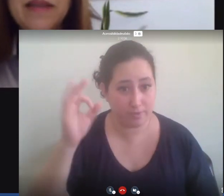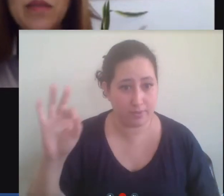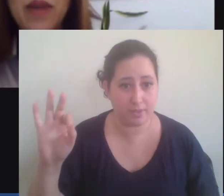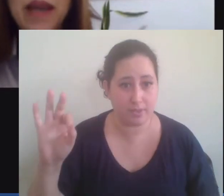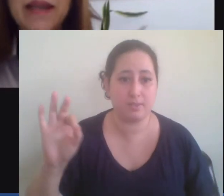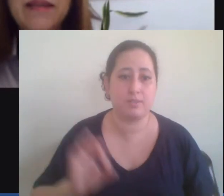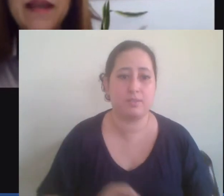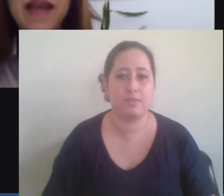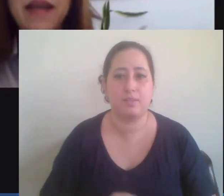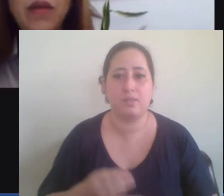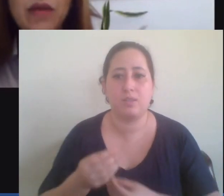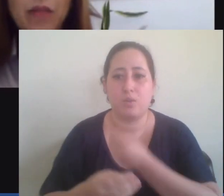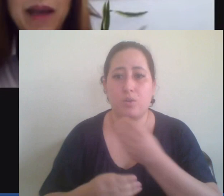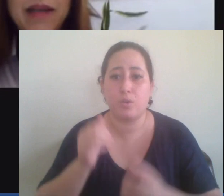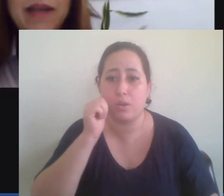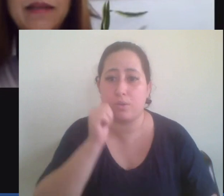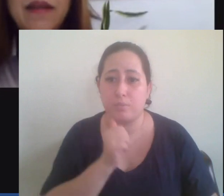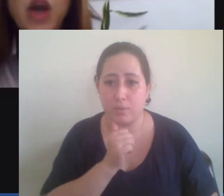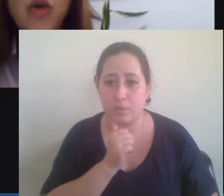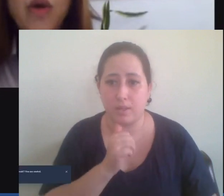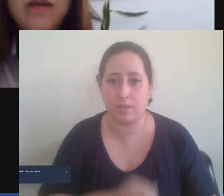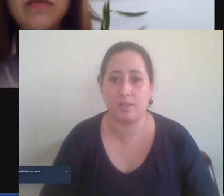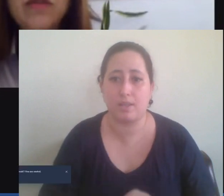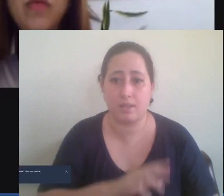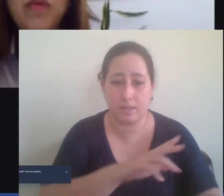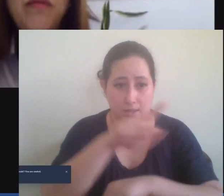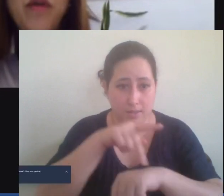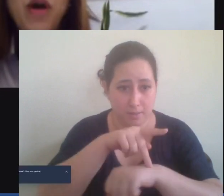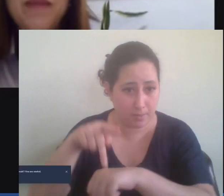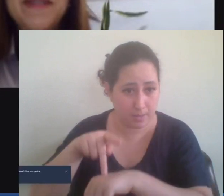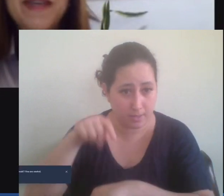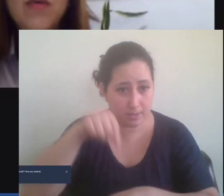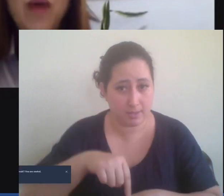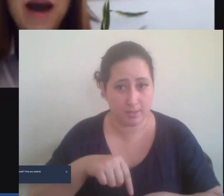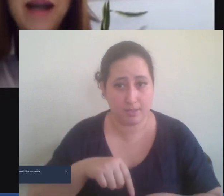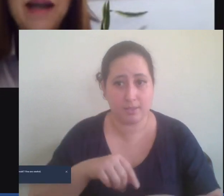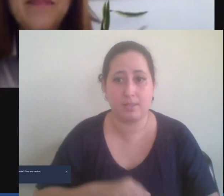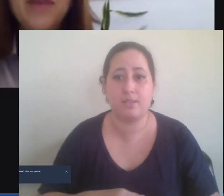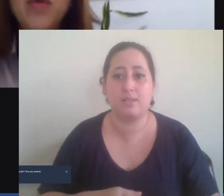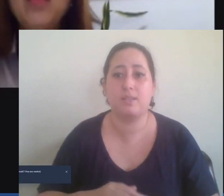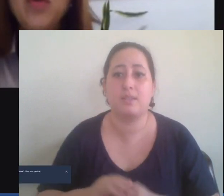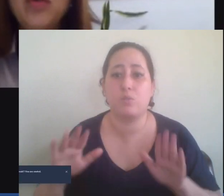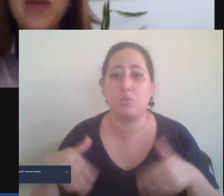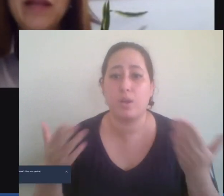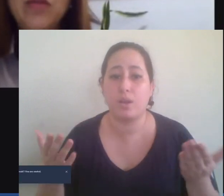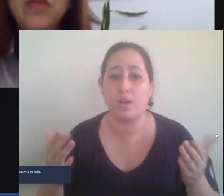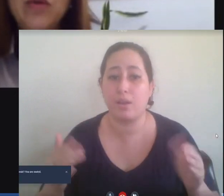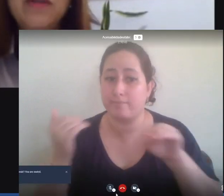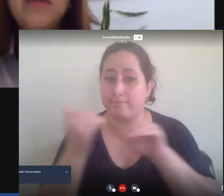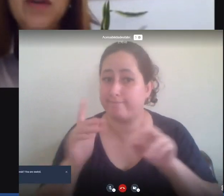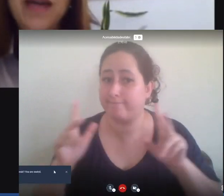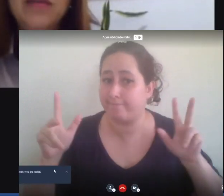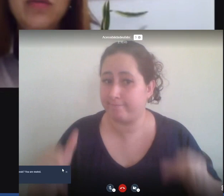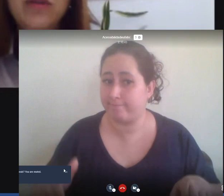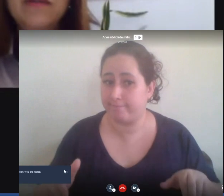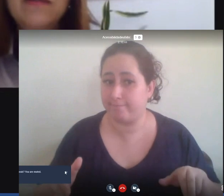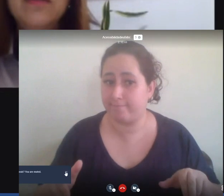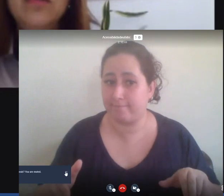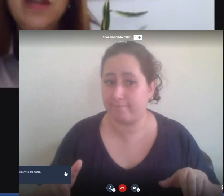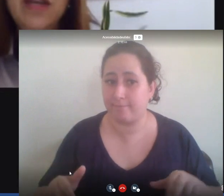a se penalizar as mulheres em nosso país quando de alguma forma se iguala os torturadores